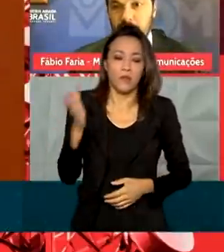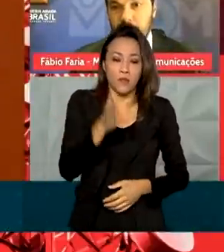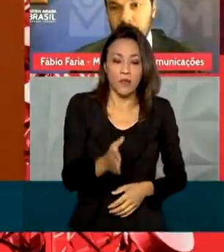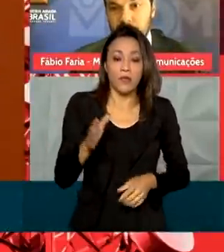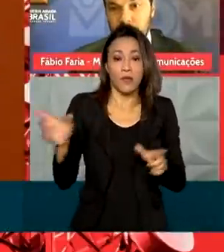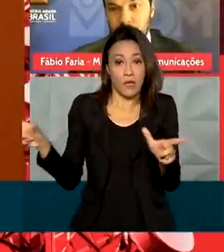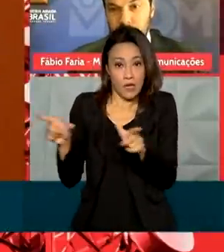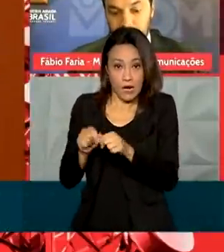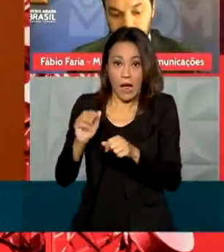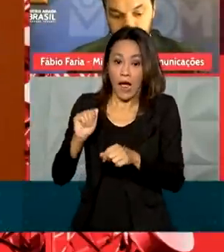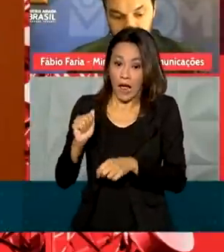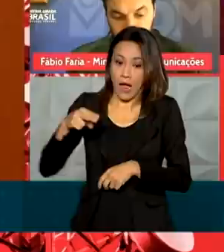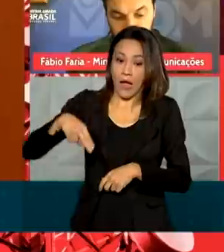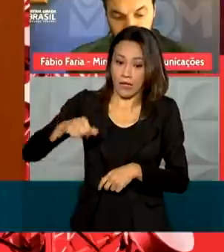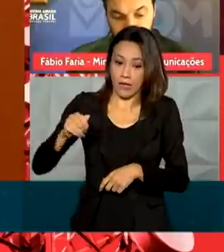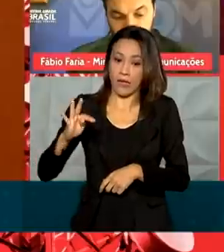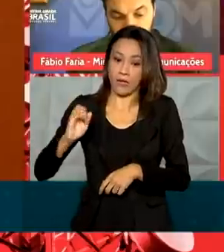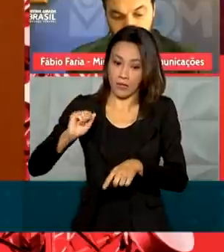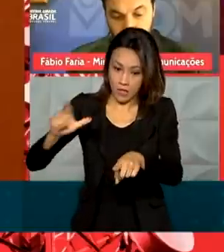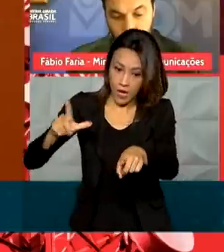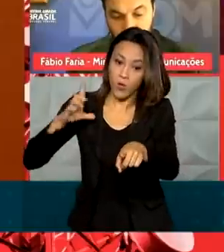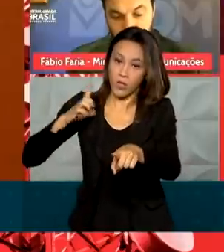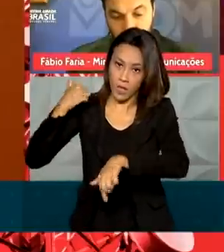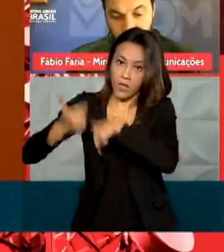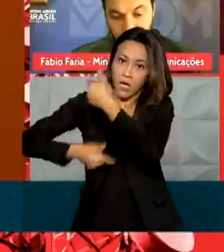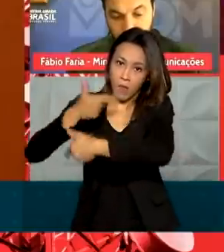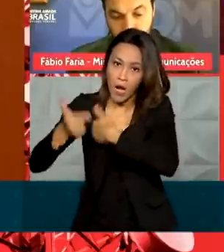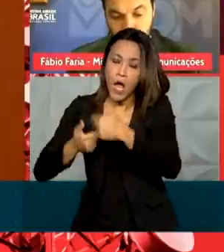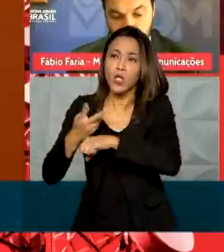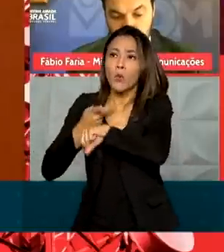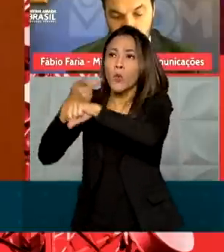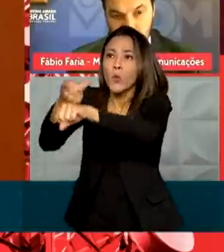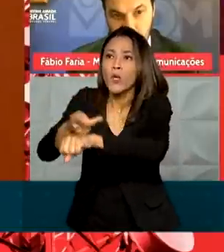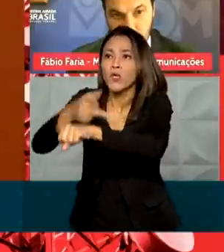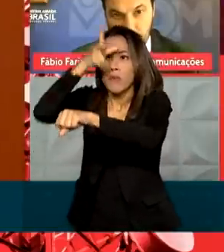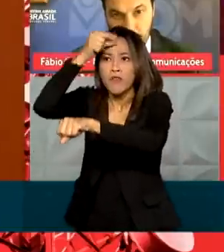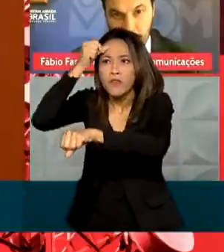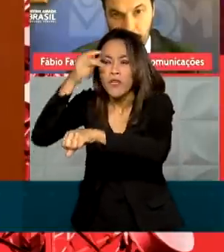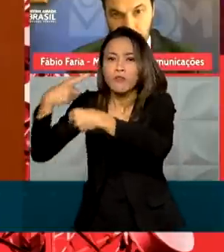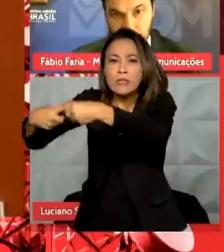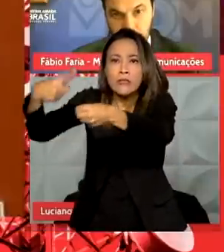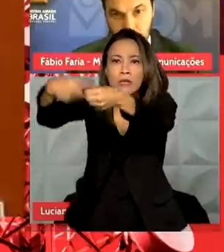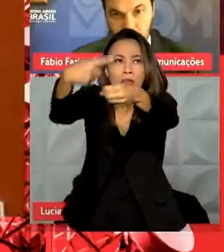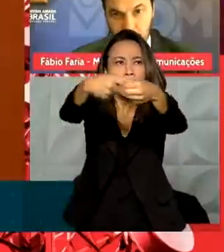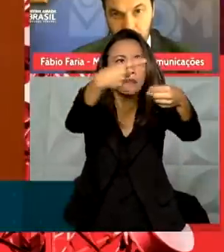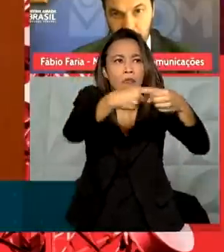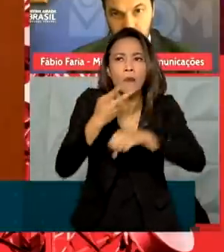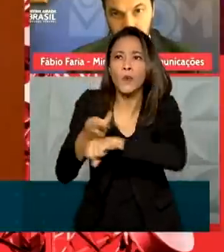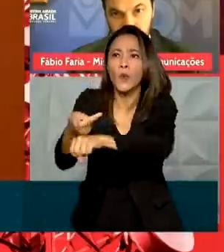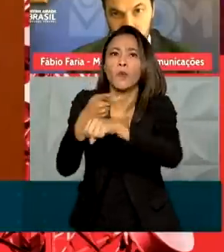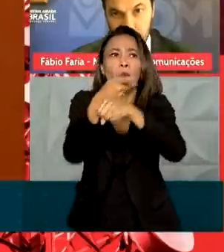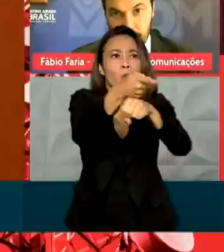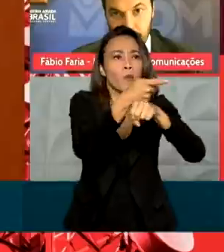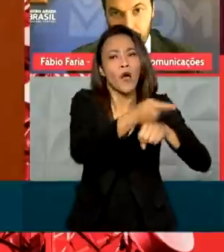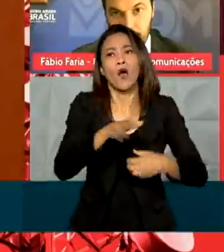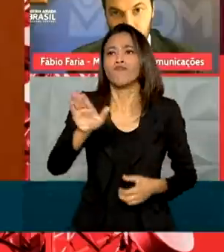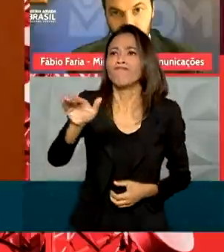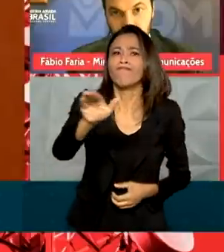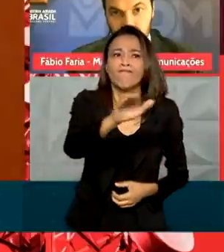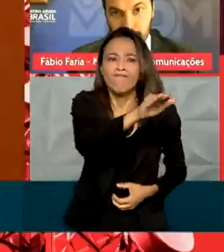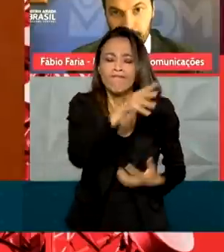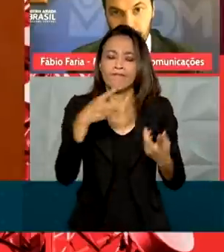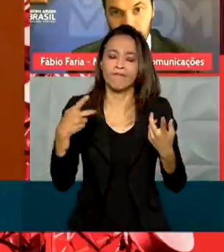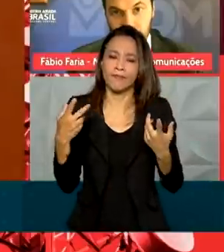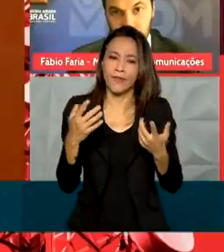junto aos municípios, às vezes conversando e indo ao encontro de prefeitos, no sentido de sensibilizá-los para que